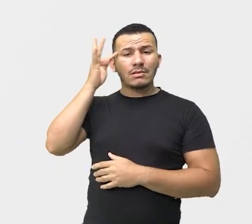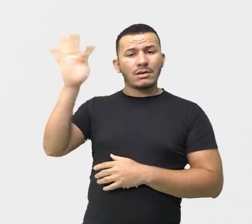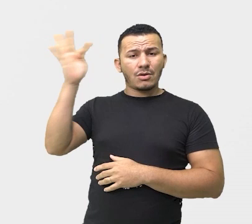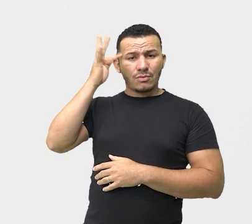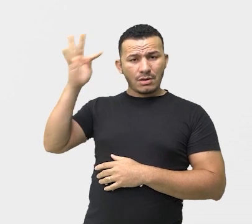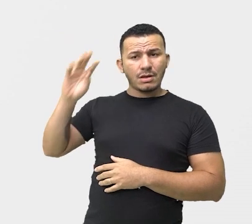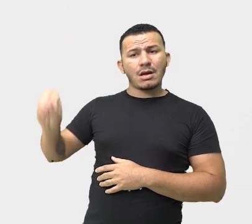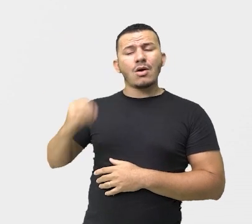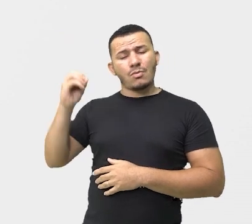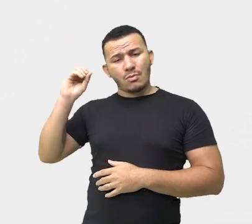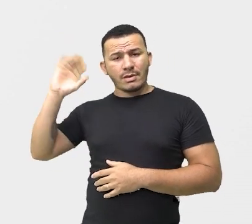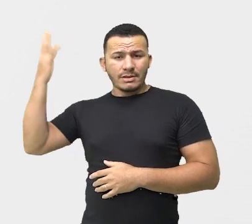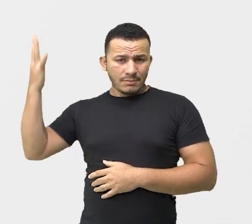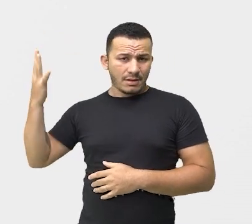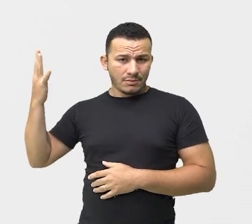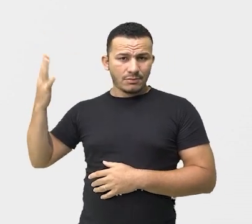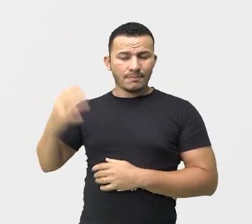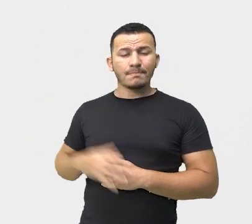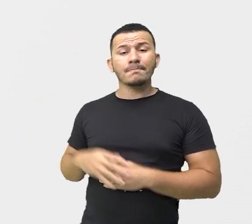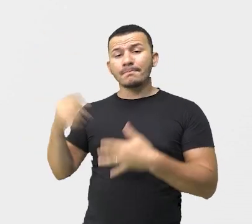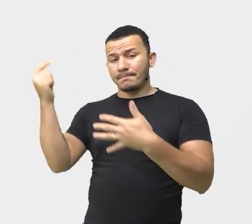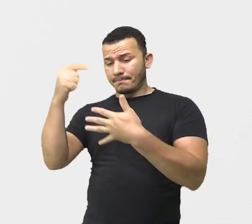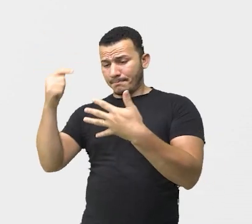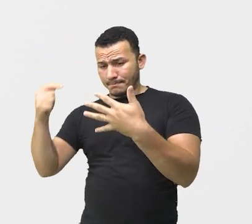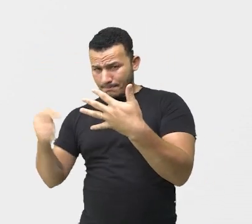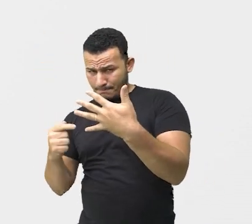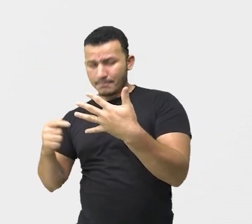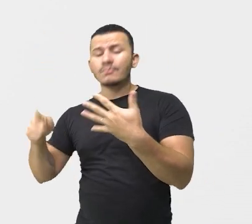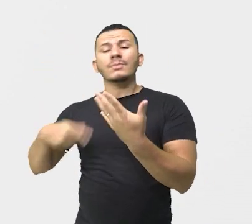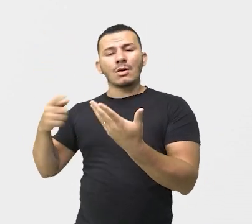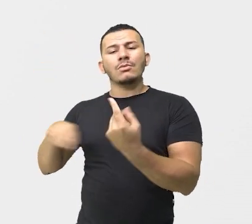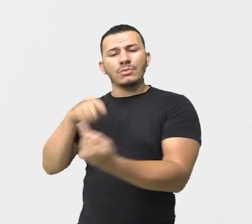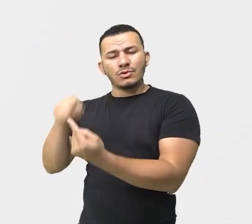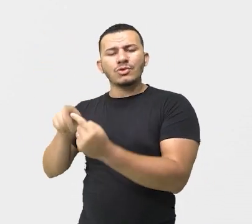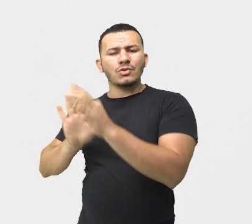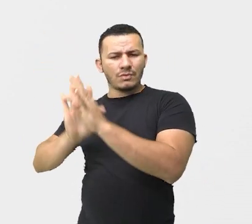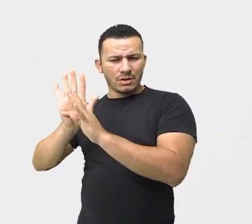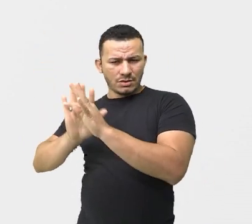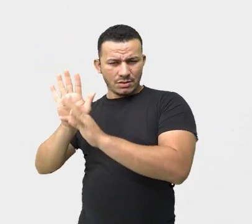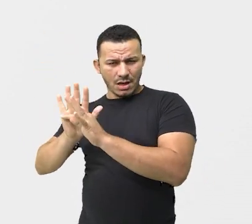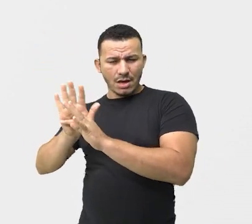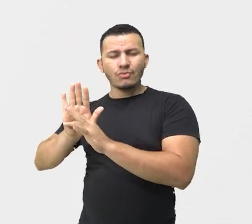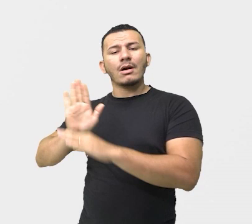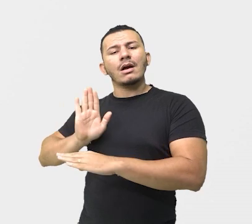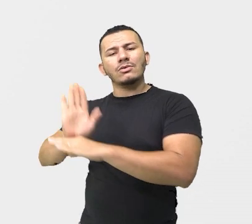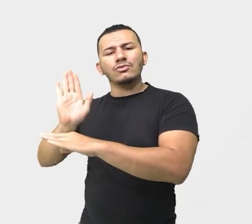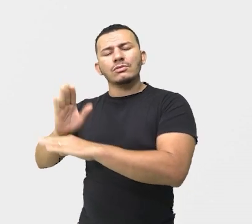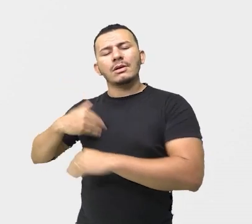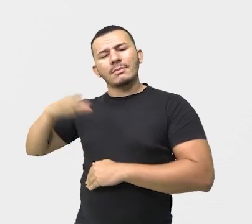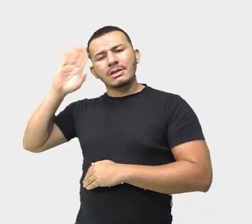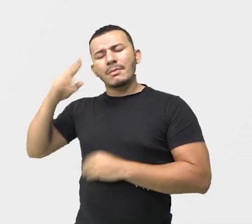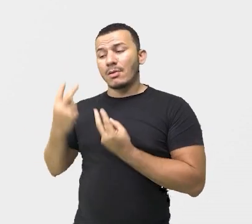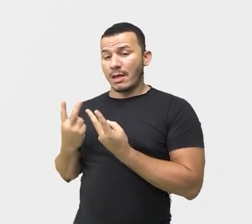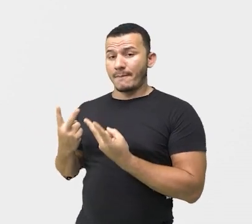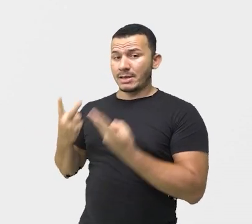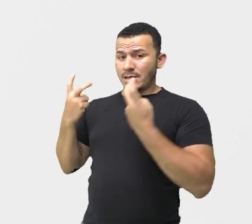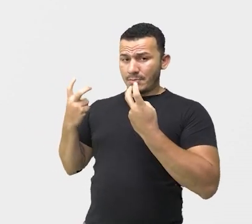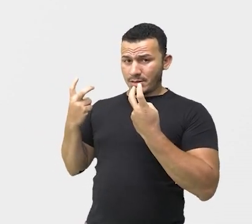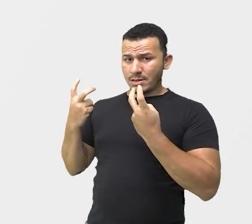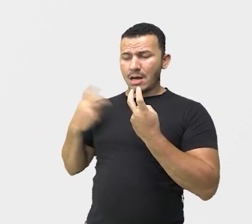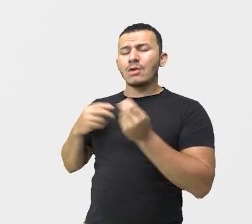ou fenômeno. Desse modo, esse tipo textual auxilia principalmente na identificação,